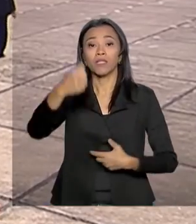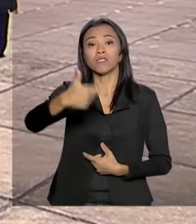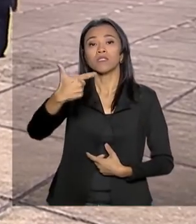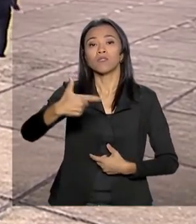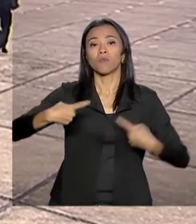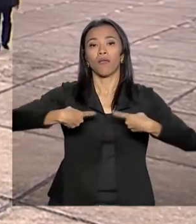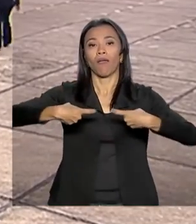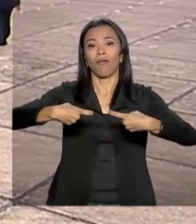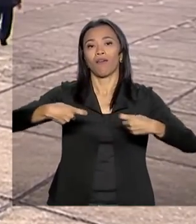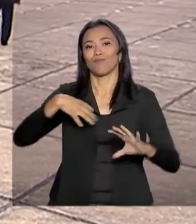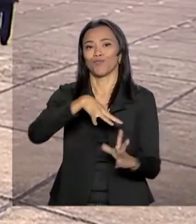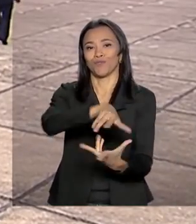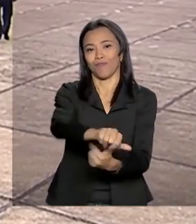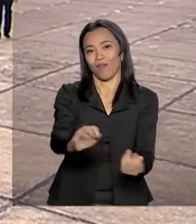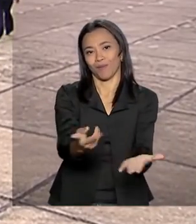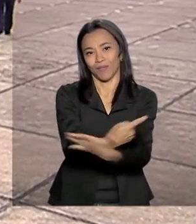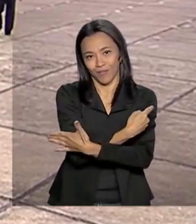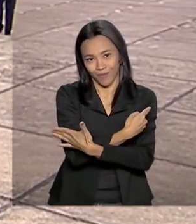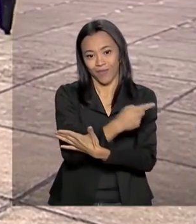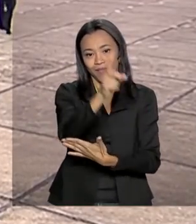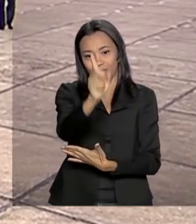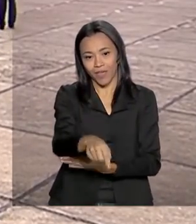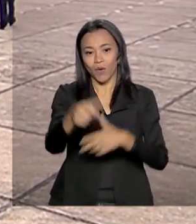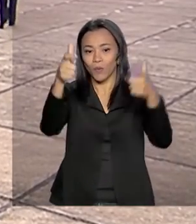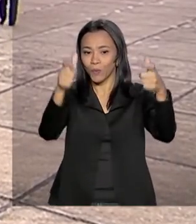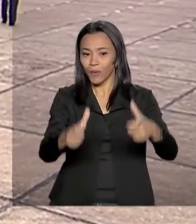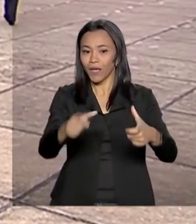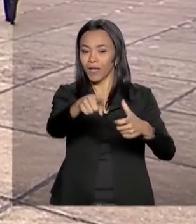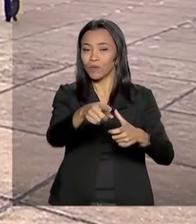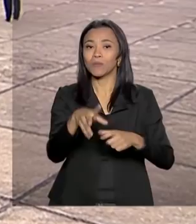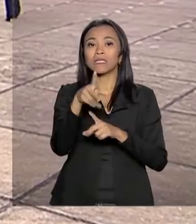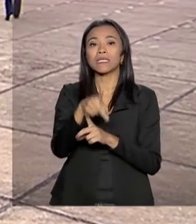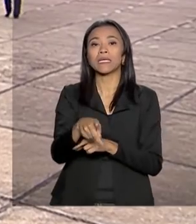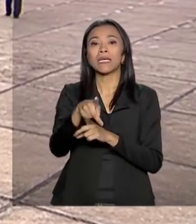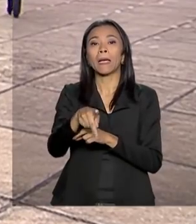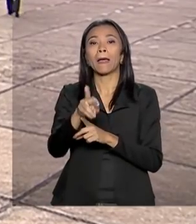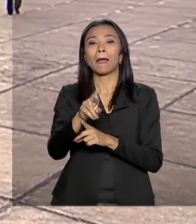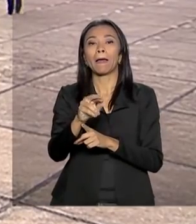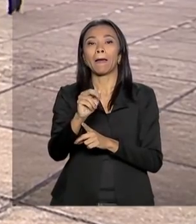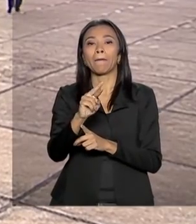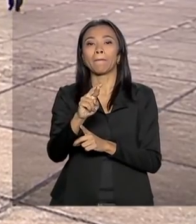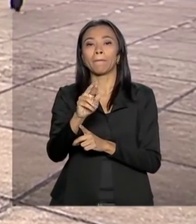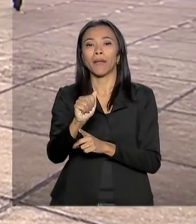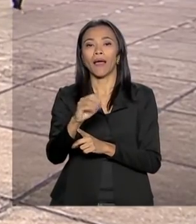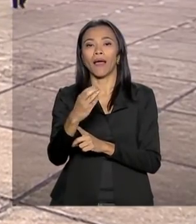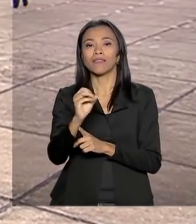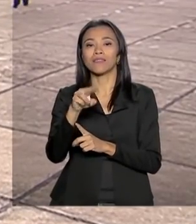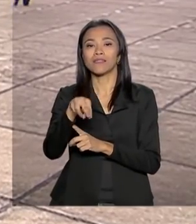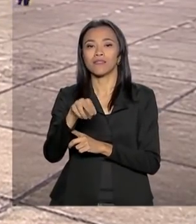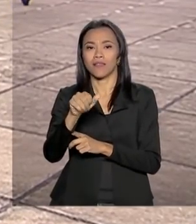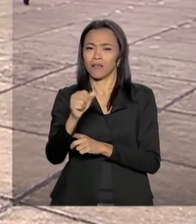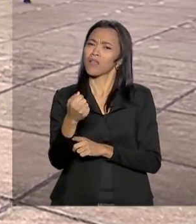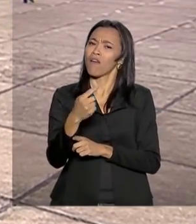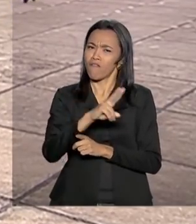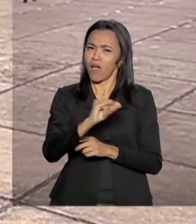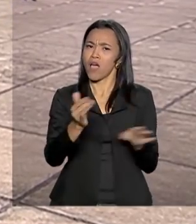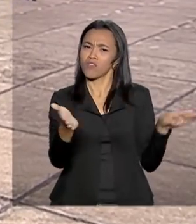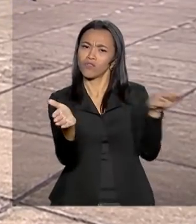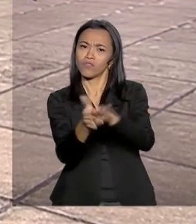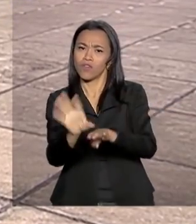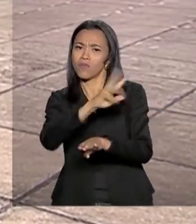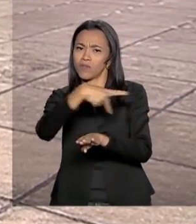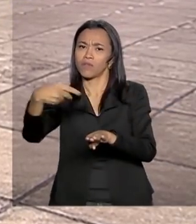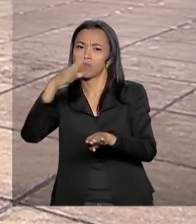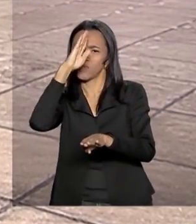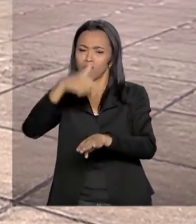no Aterro do Flamengo, que também é conhecido como Monumento dos Pracinhas. O presidente da República, Jair Bolsonaro, deve chegar ao Rio de Janeiro por